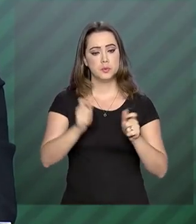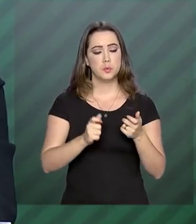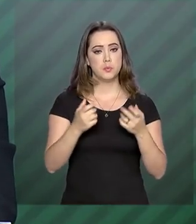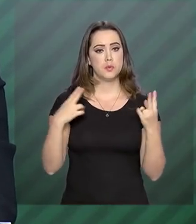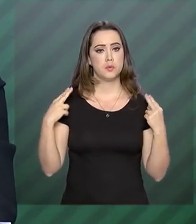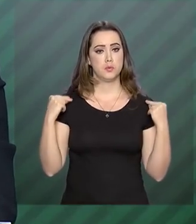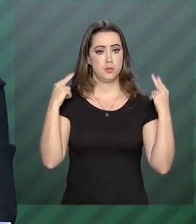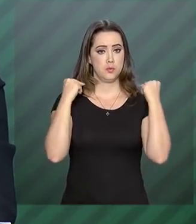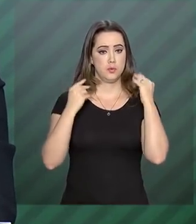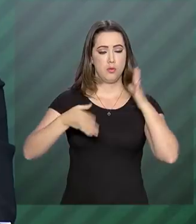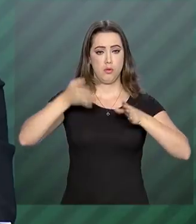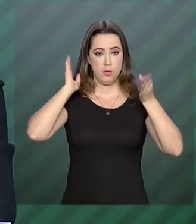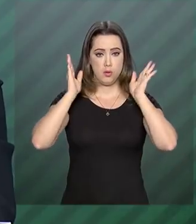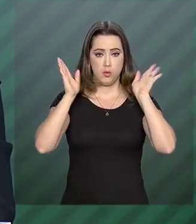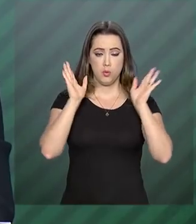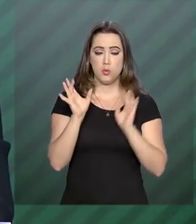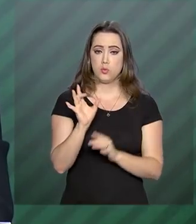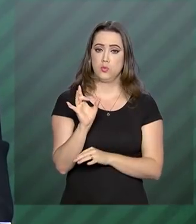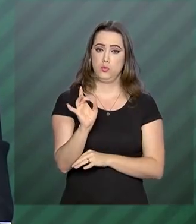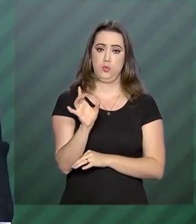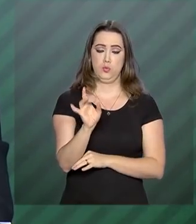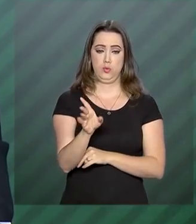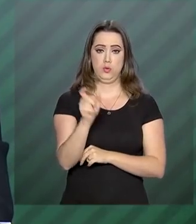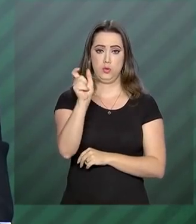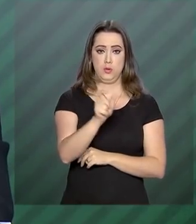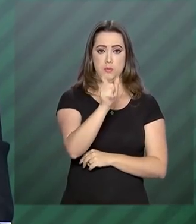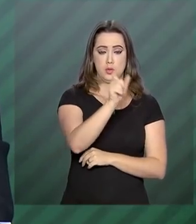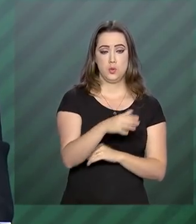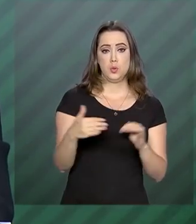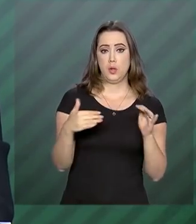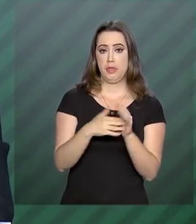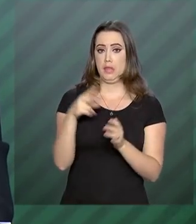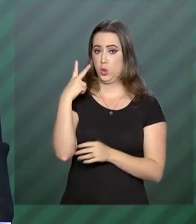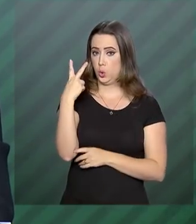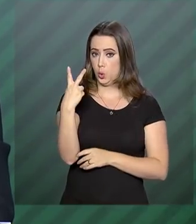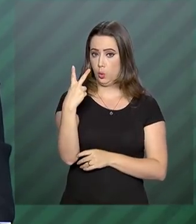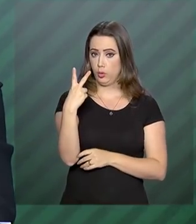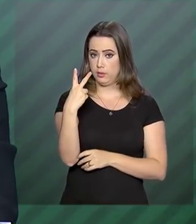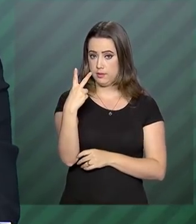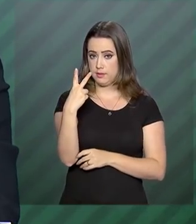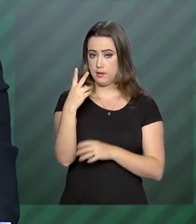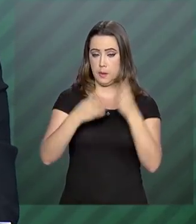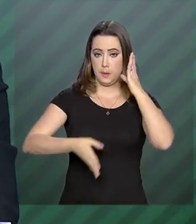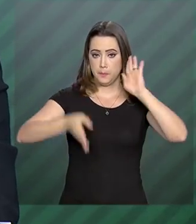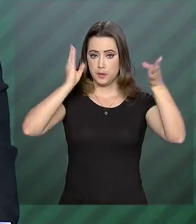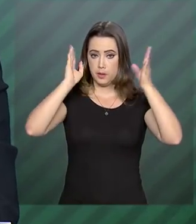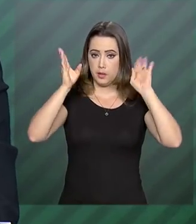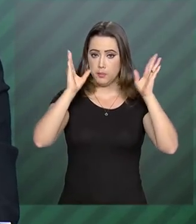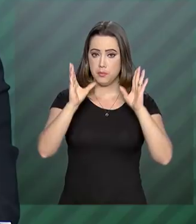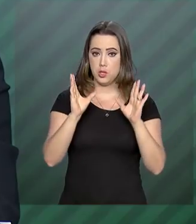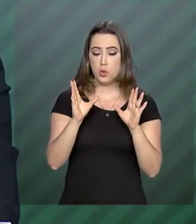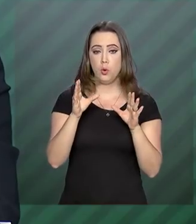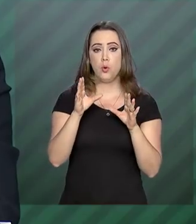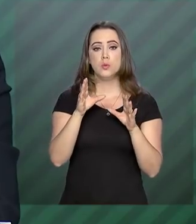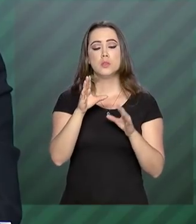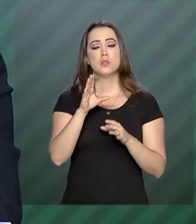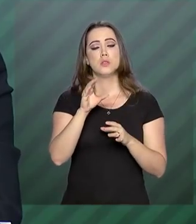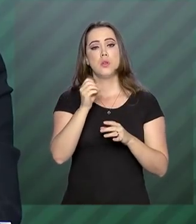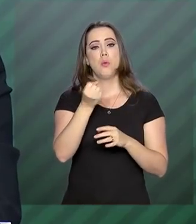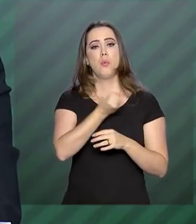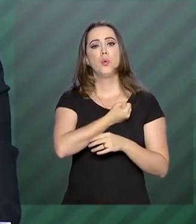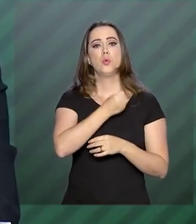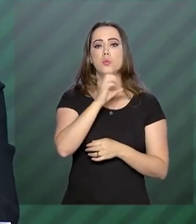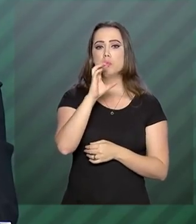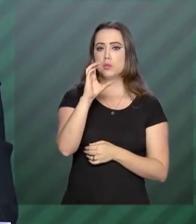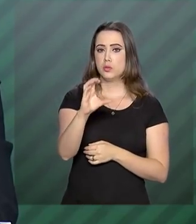caminhoneiros autônomos. Está restrito àqueles que têm até dois caminhões por CPF, que é para caracterizar que é para o